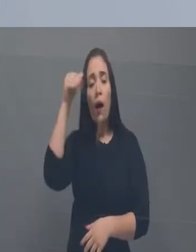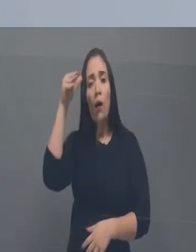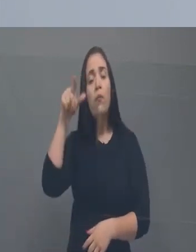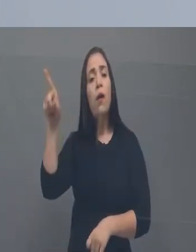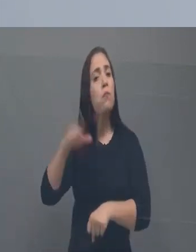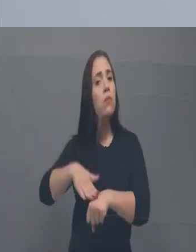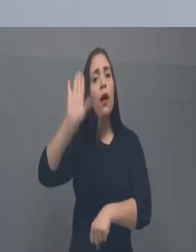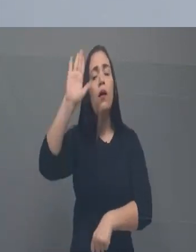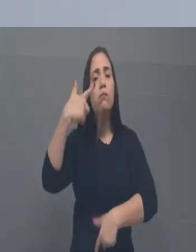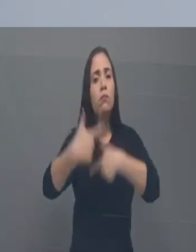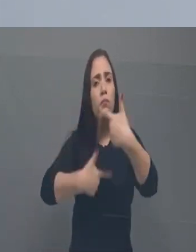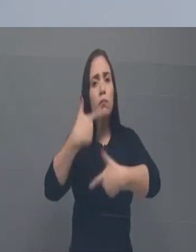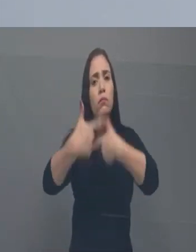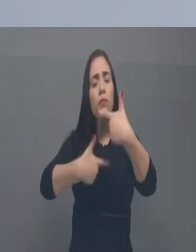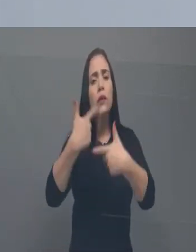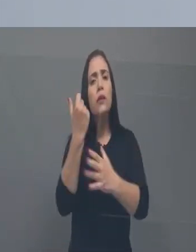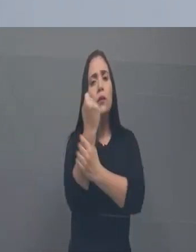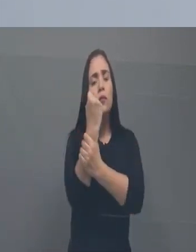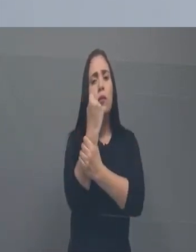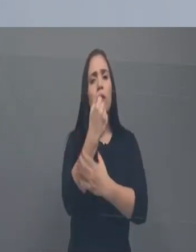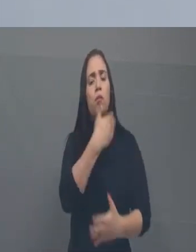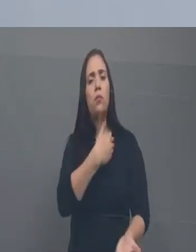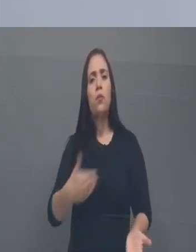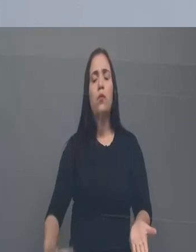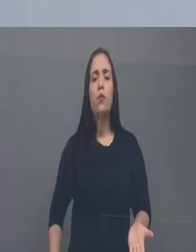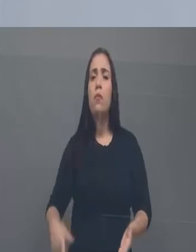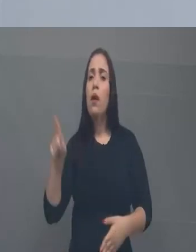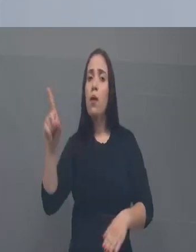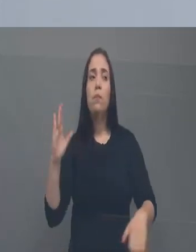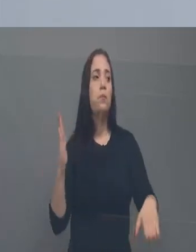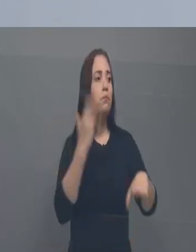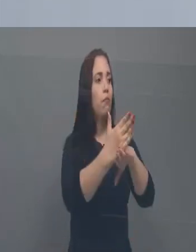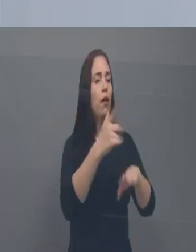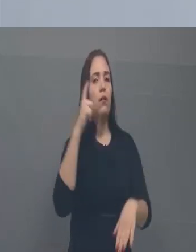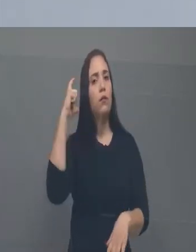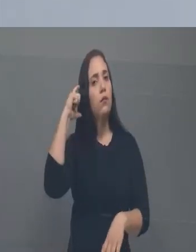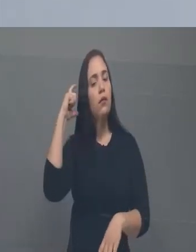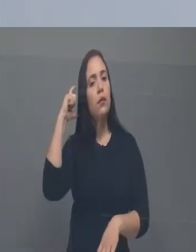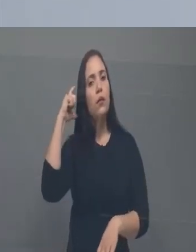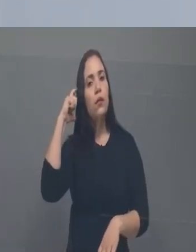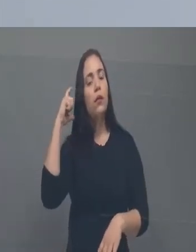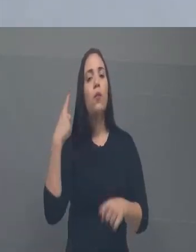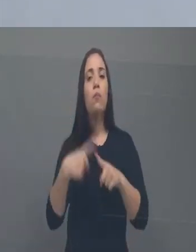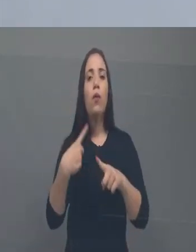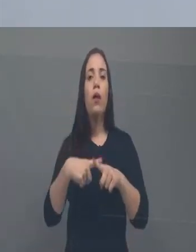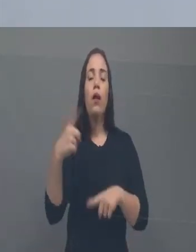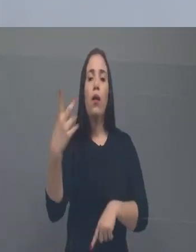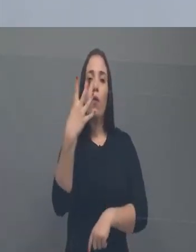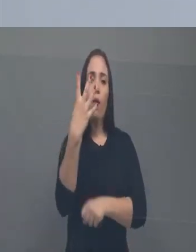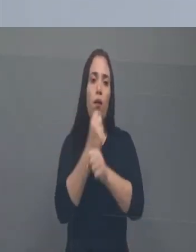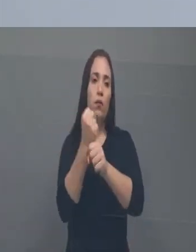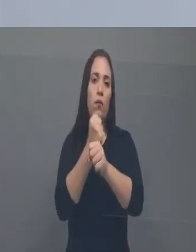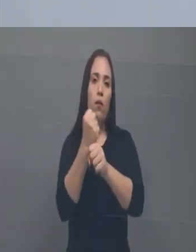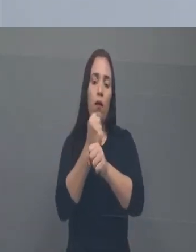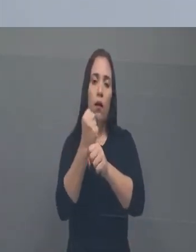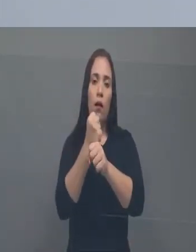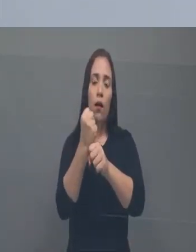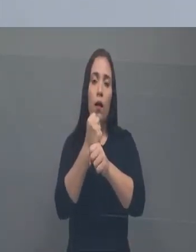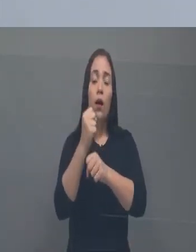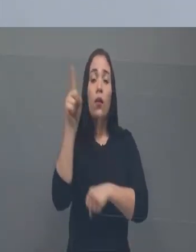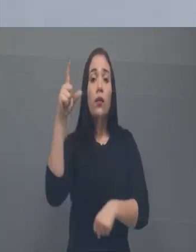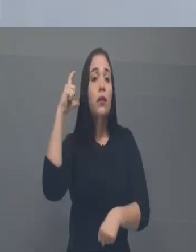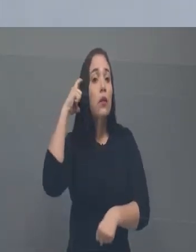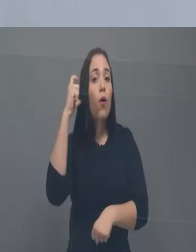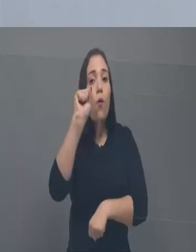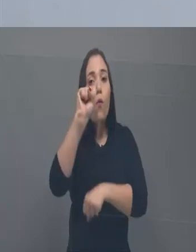no Estado de Ceará, mais do que o governador Cid Gomes. Porque ele está há quatro anos, o governador Cid Gomes passou a oito. O governador Camilo está